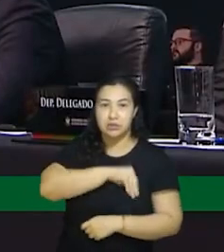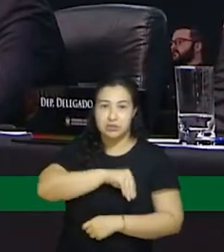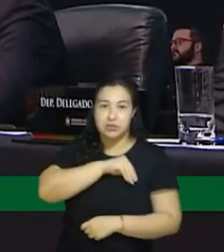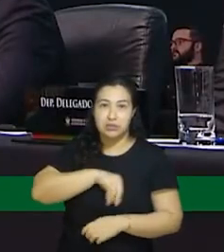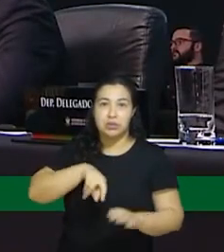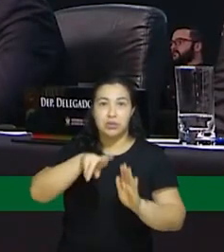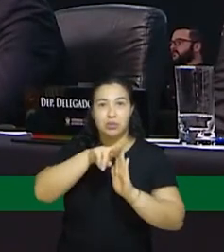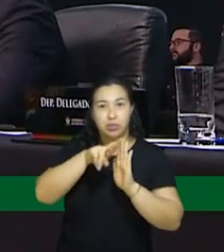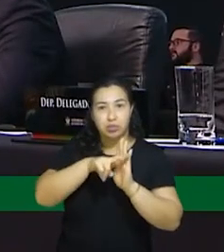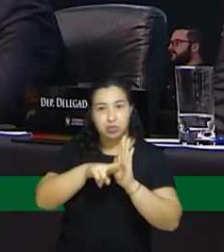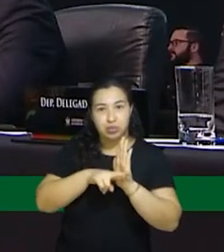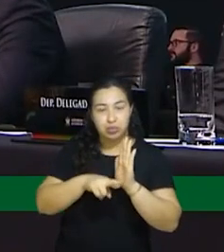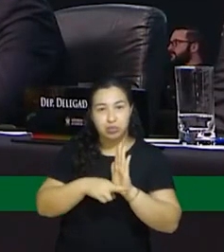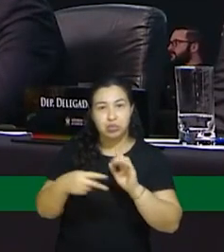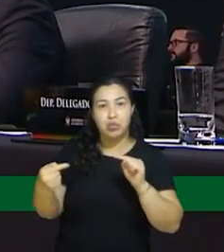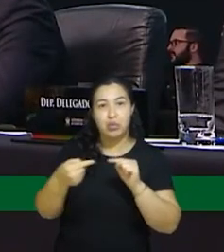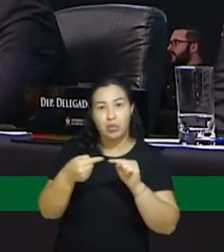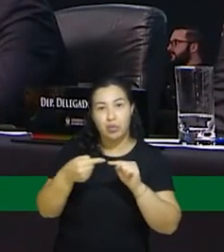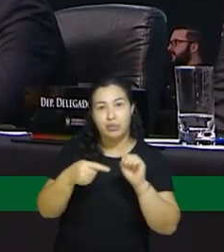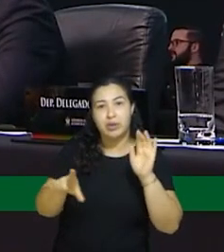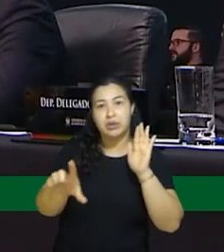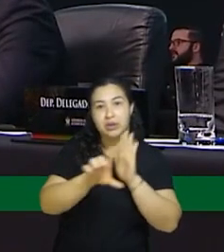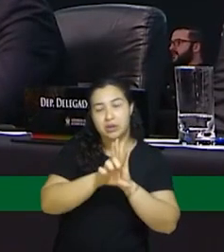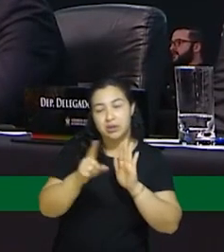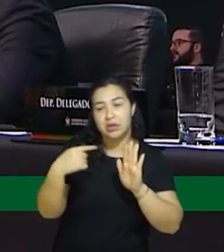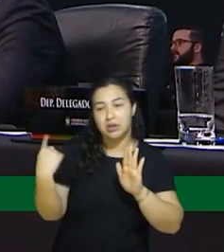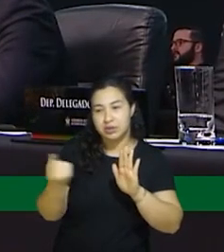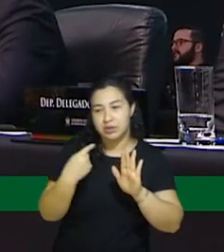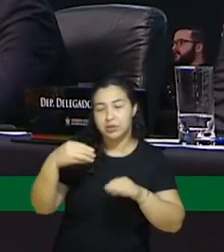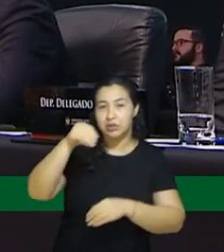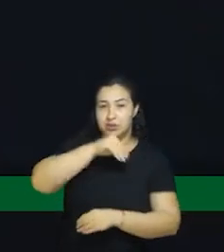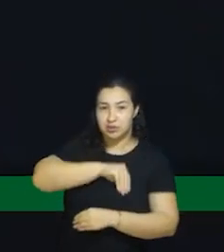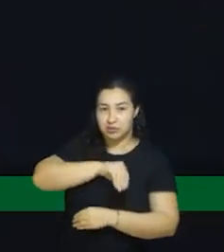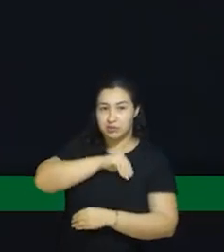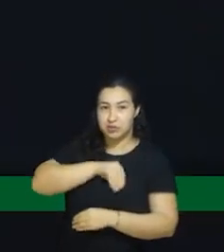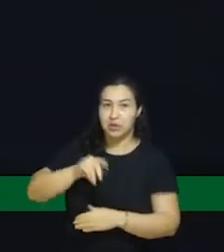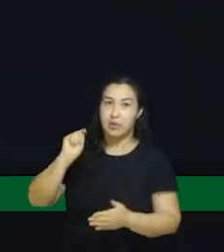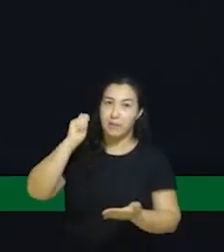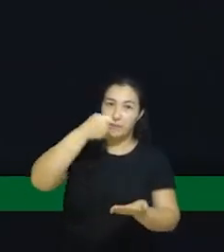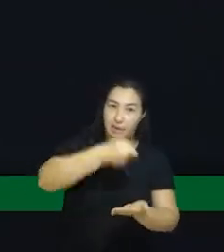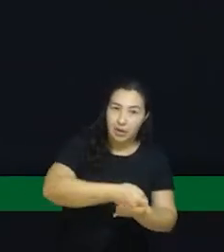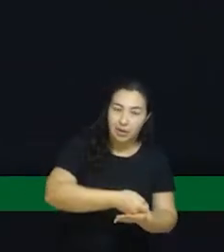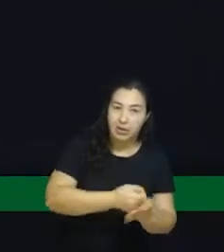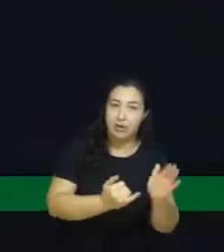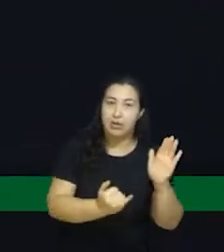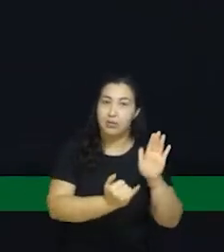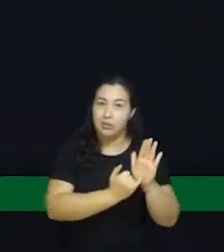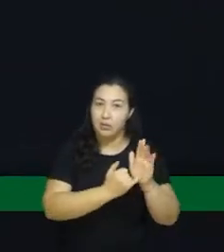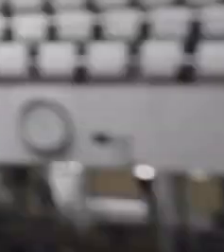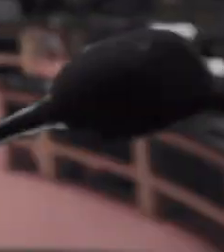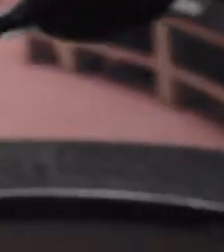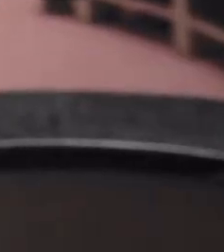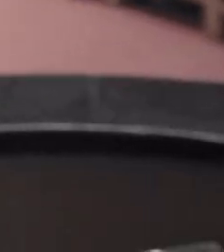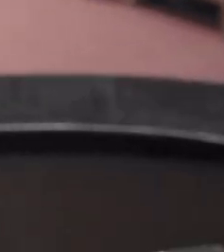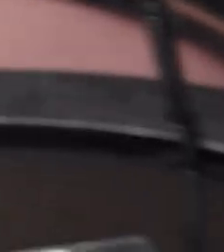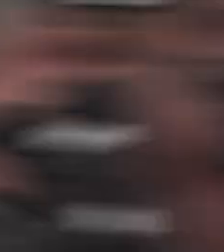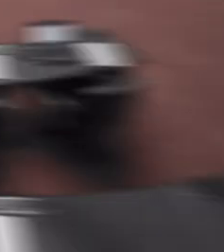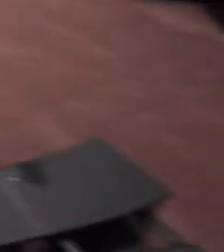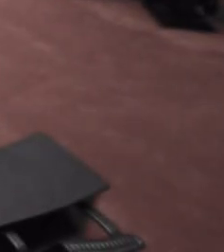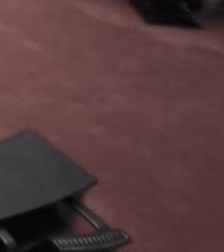prevista para que a gente possa receber, pagar os nossos encargos e ter o direito de se aposentar.